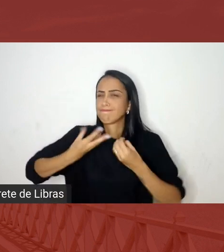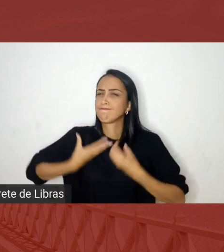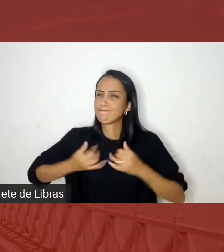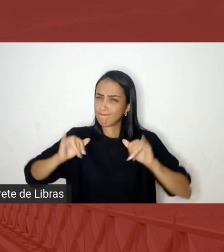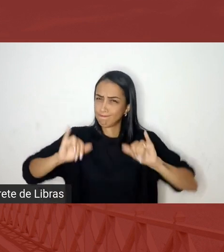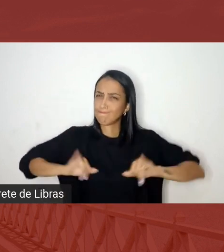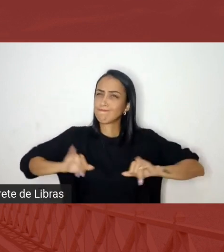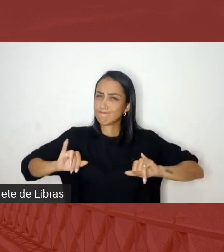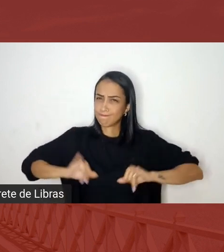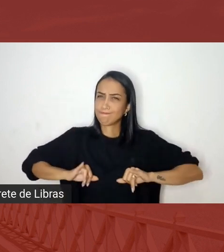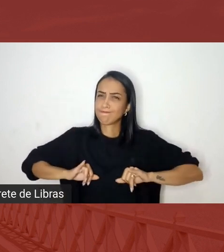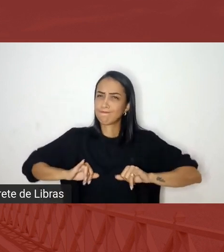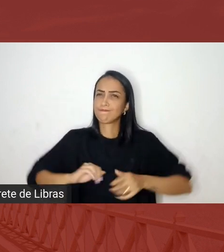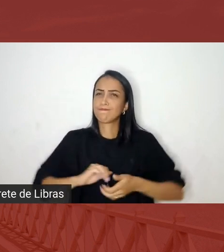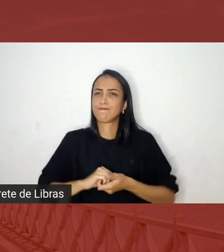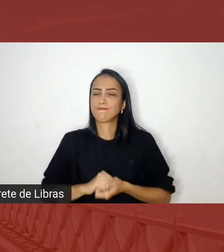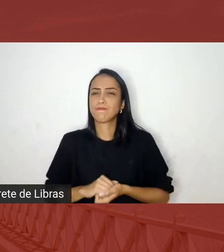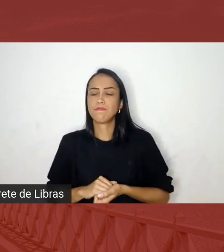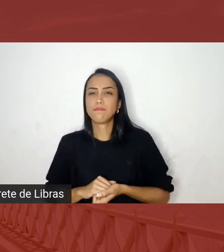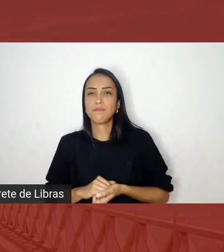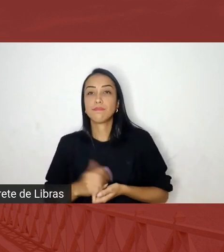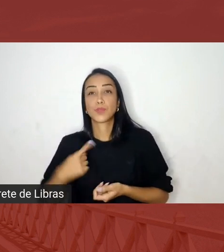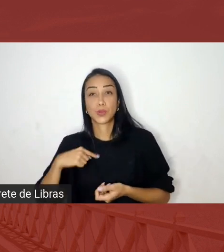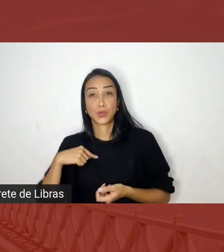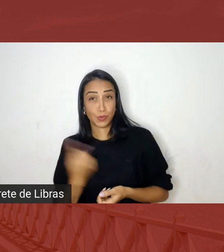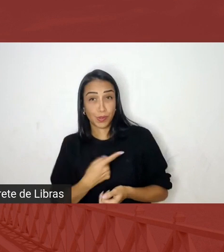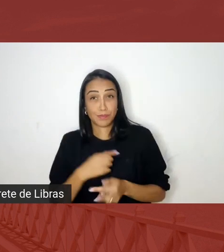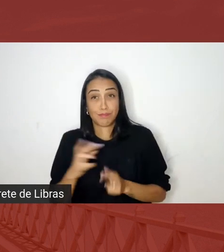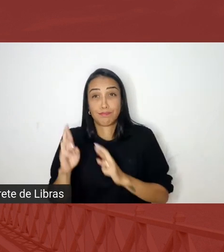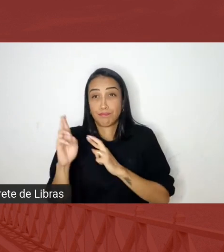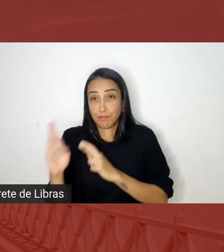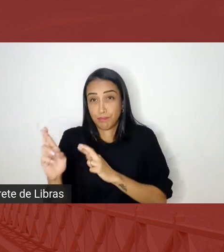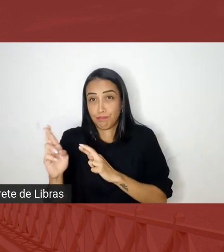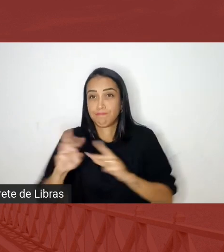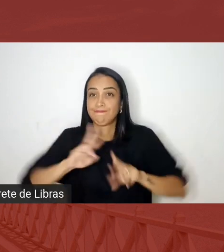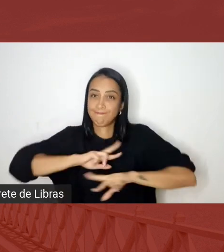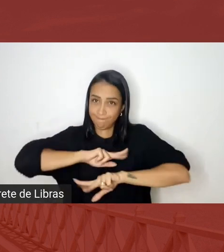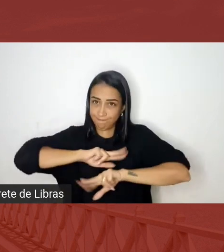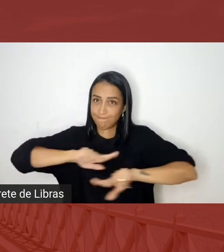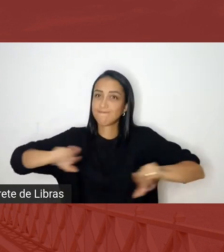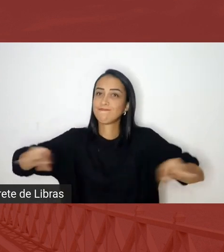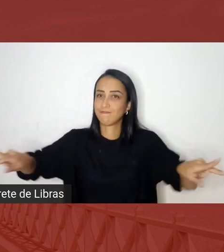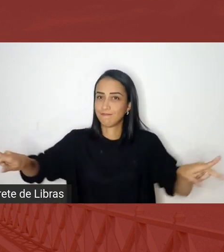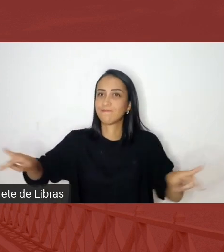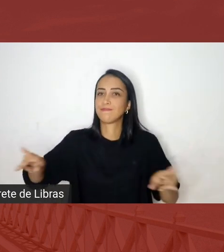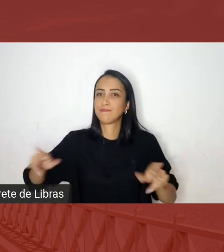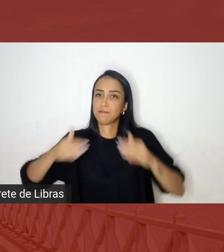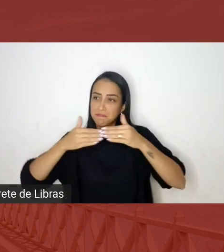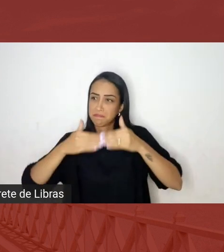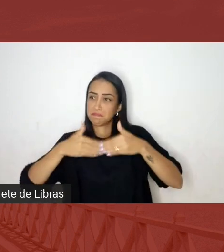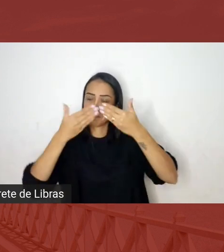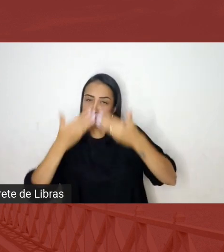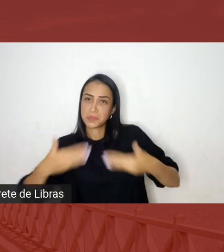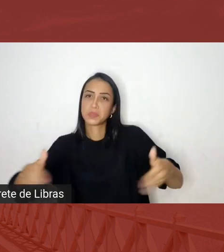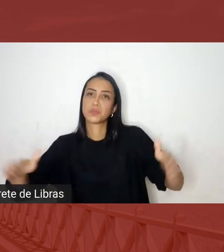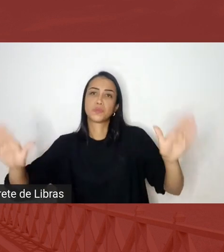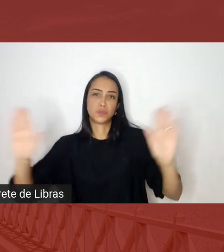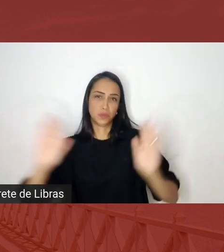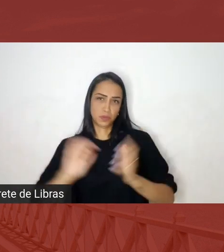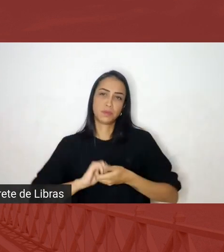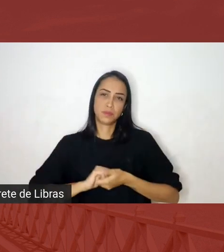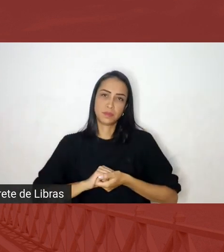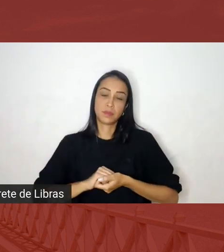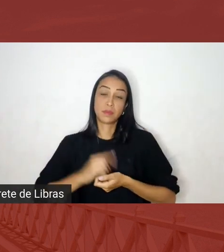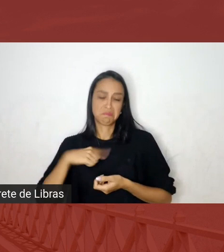essa perspectiva da diversidade essa abertura a diversidade nós sabemos que